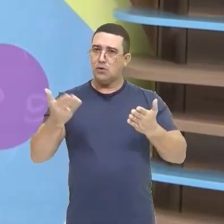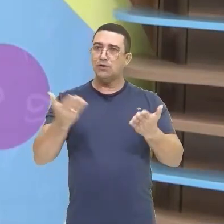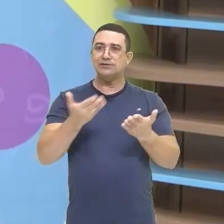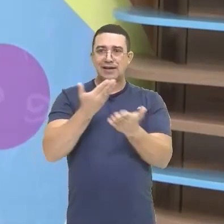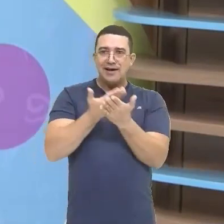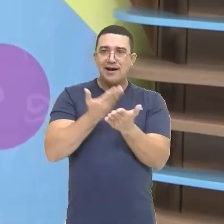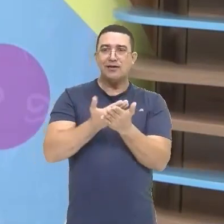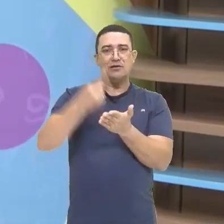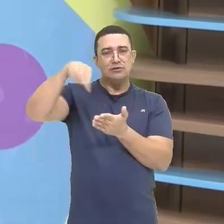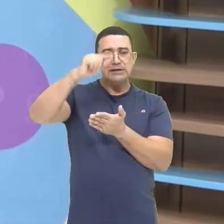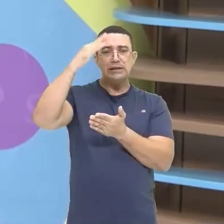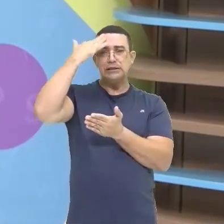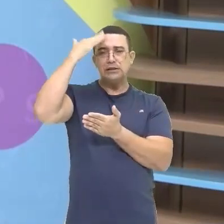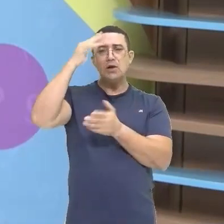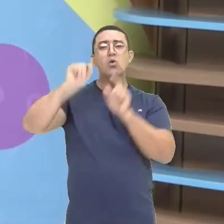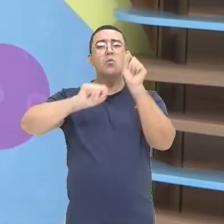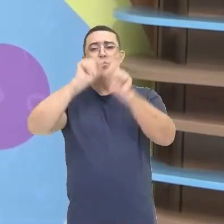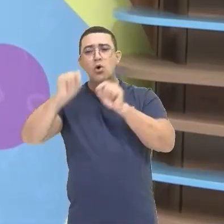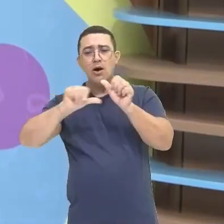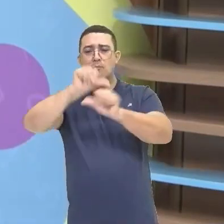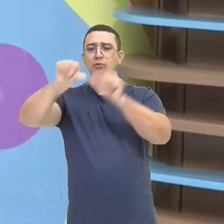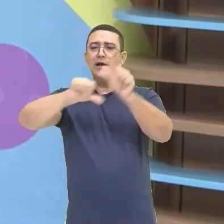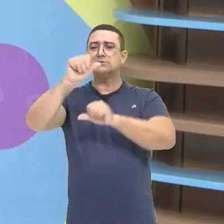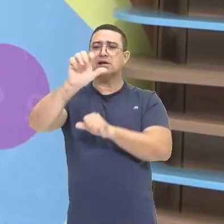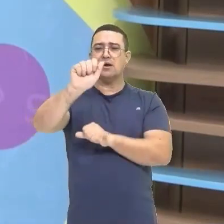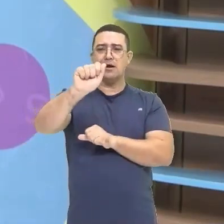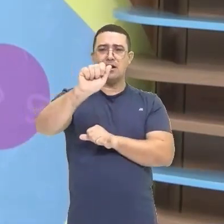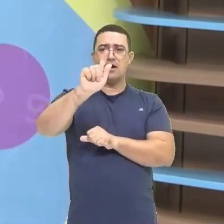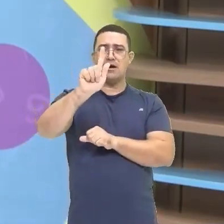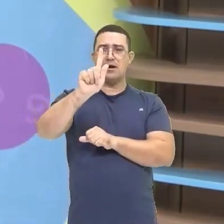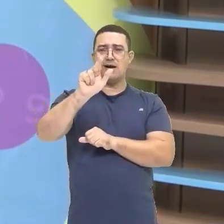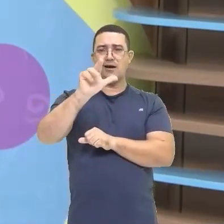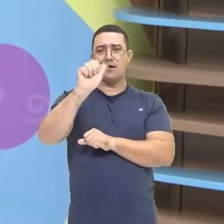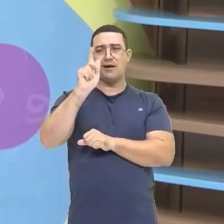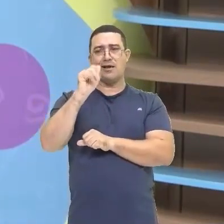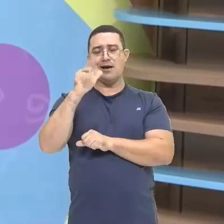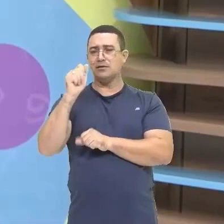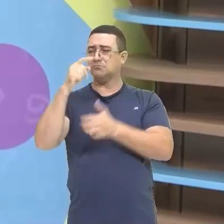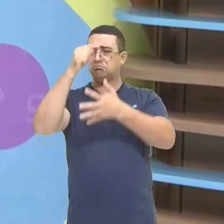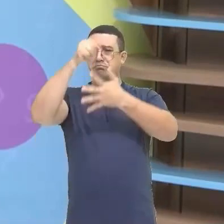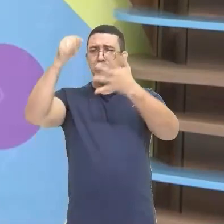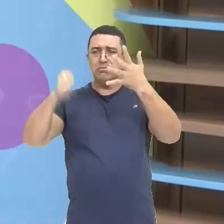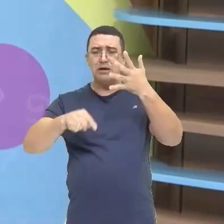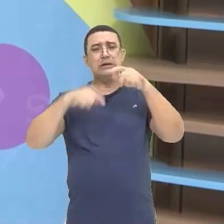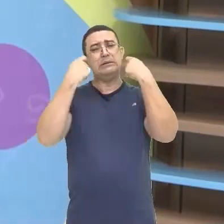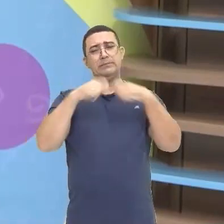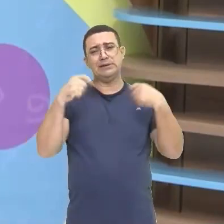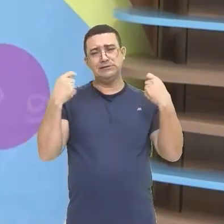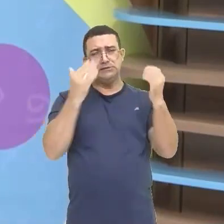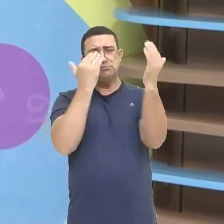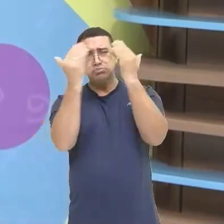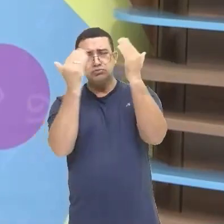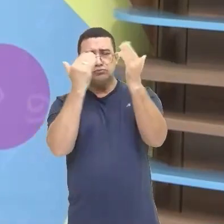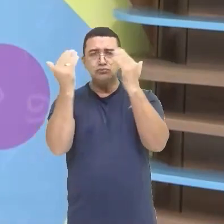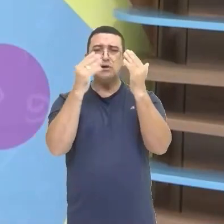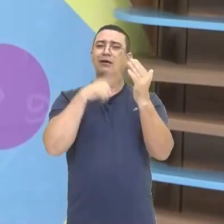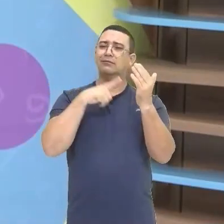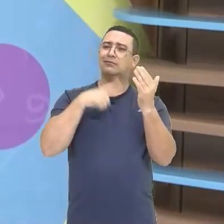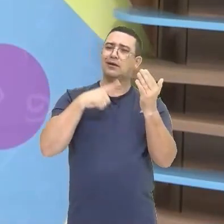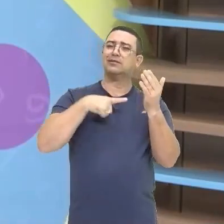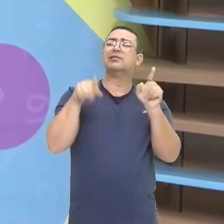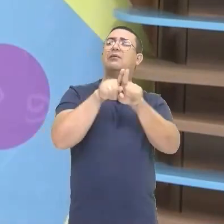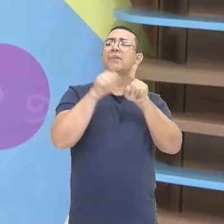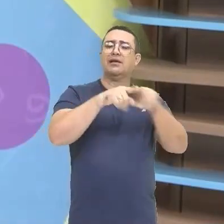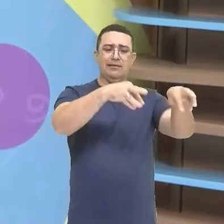Um pouquinho mais Sobre a questão Da reforma agrária São muitas questões Que precisam ser analisadas A gente tem